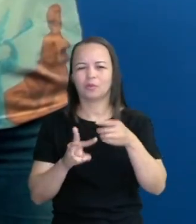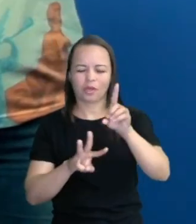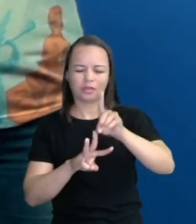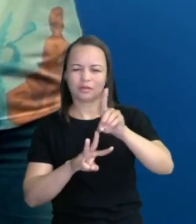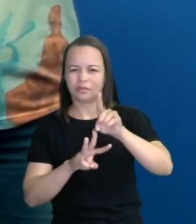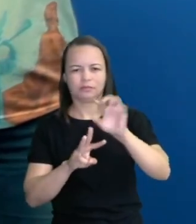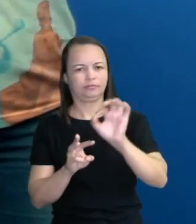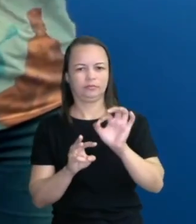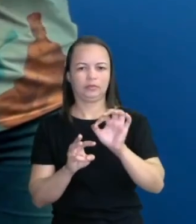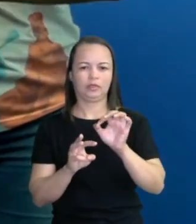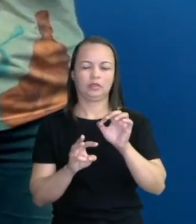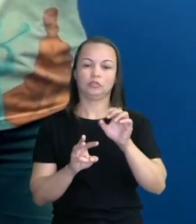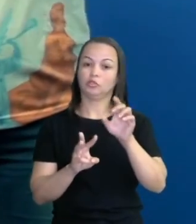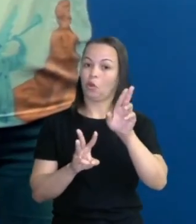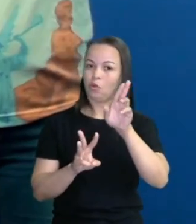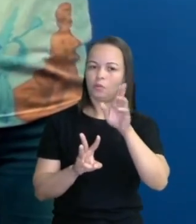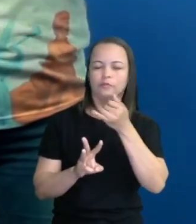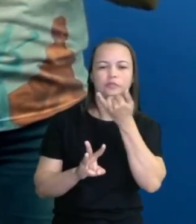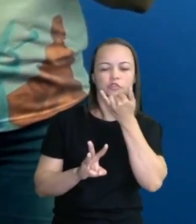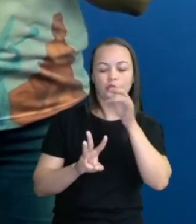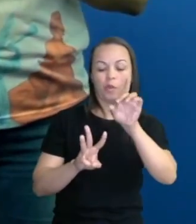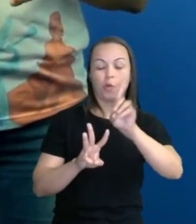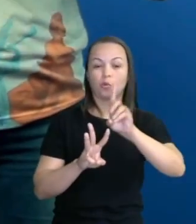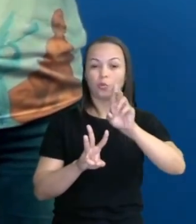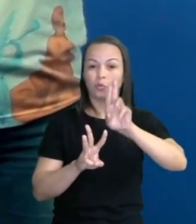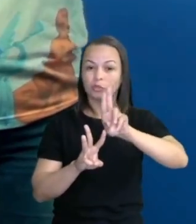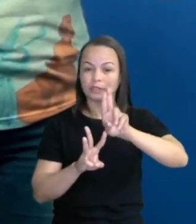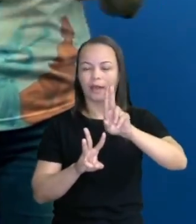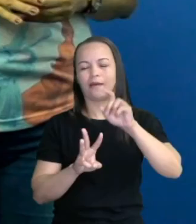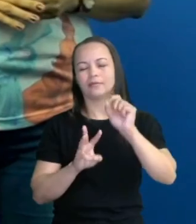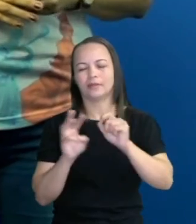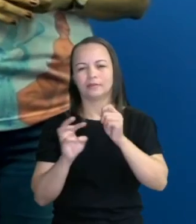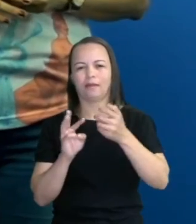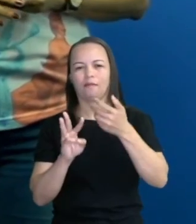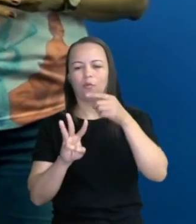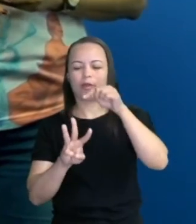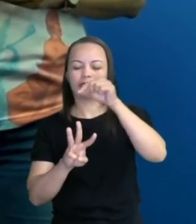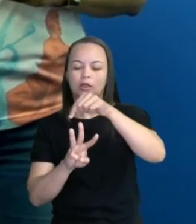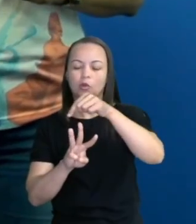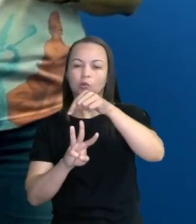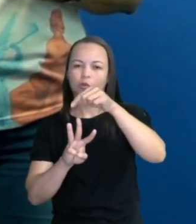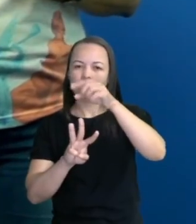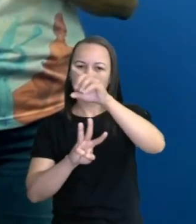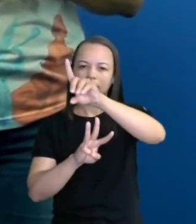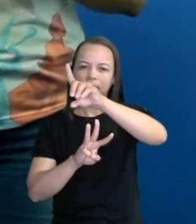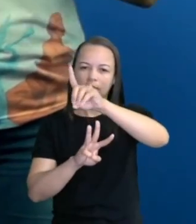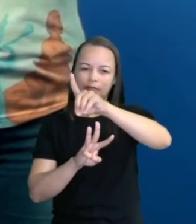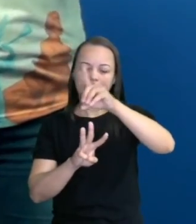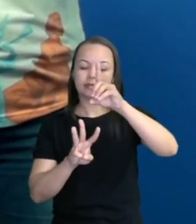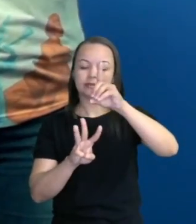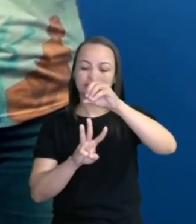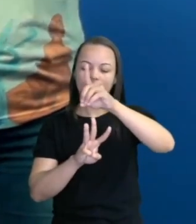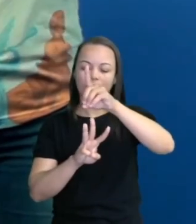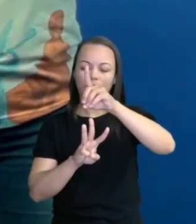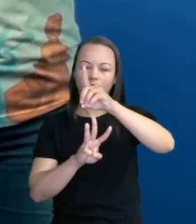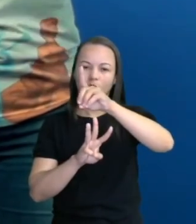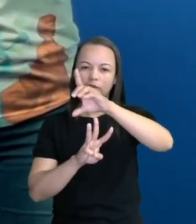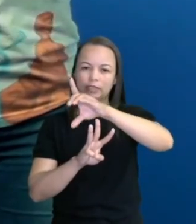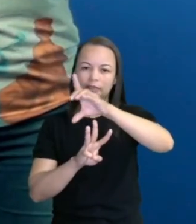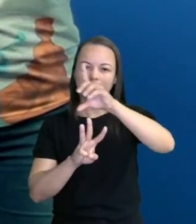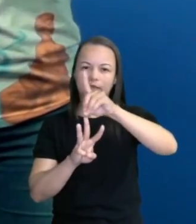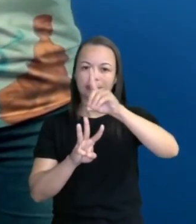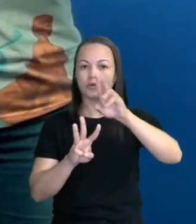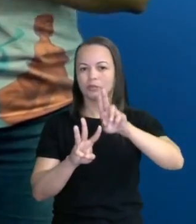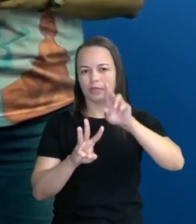trabalhando só com as unidades. A gente está trabalhando aí com a ordem das dezenas e centenas também, tá? Mas aí você vai fazer a